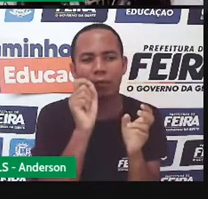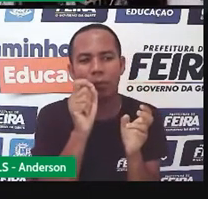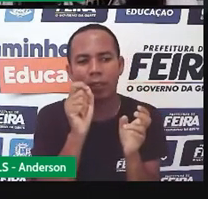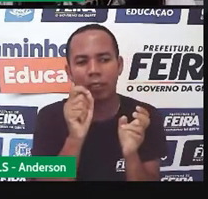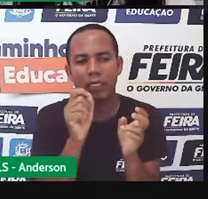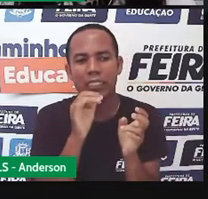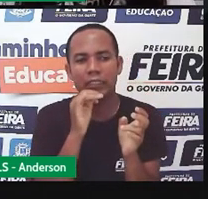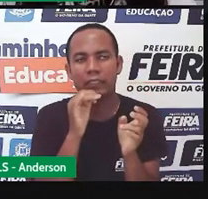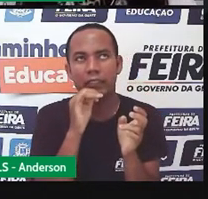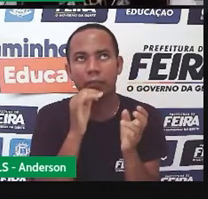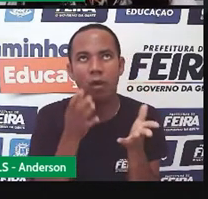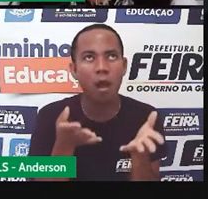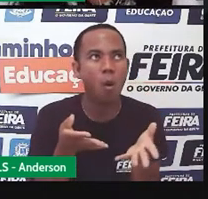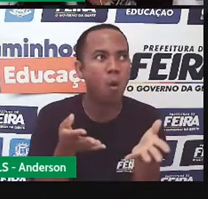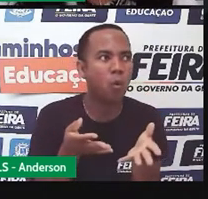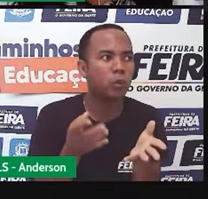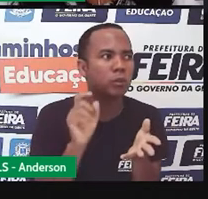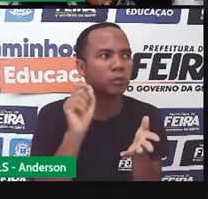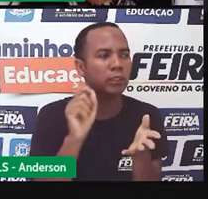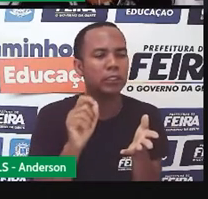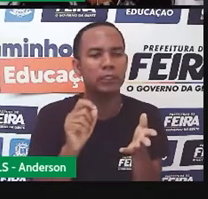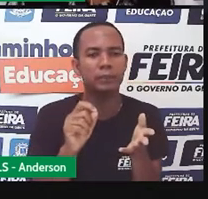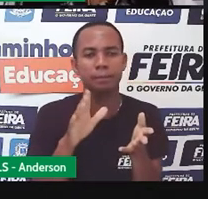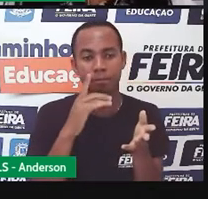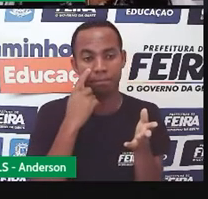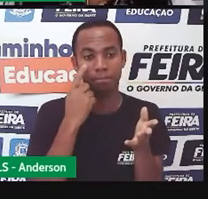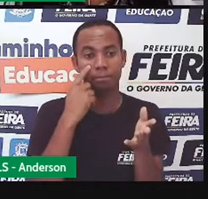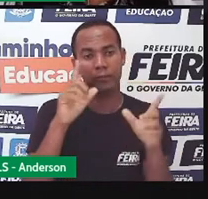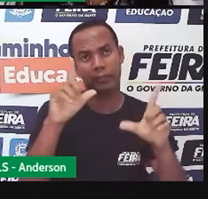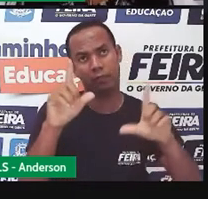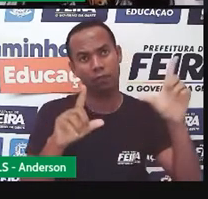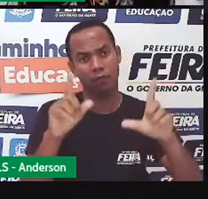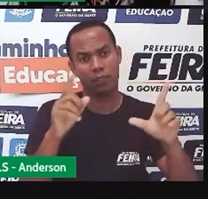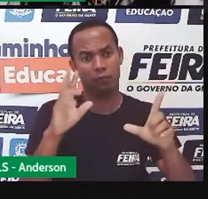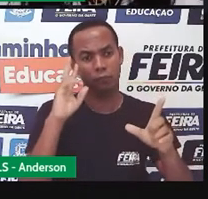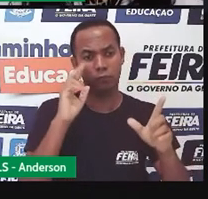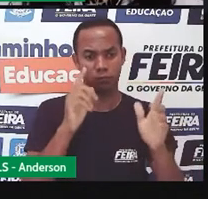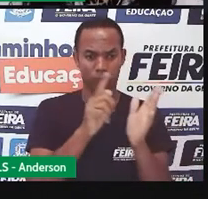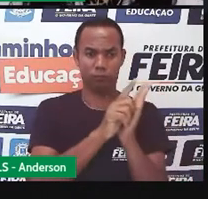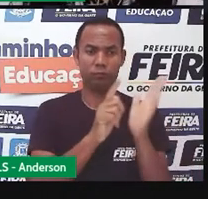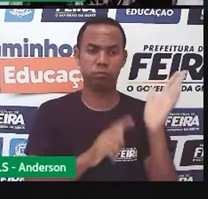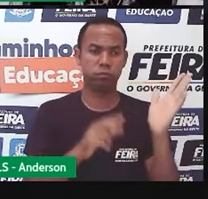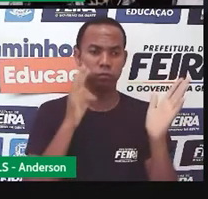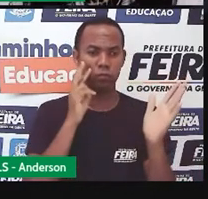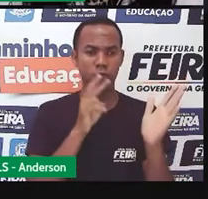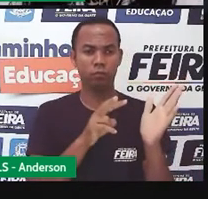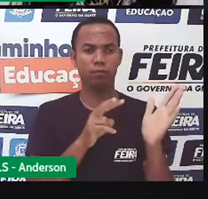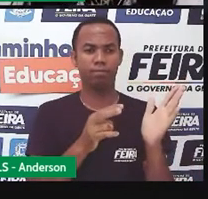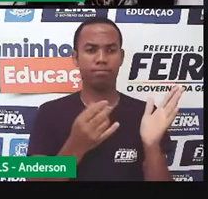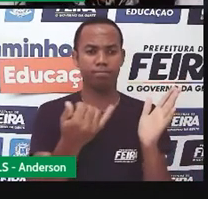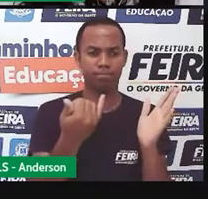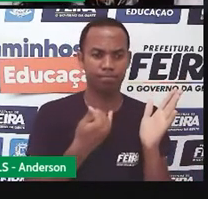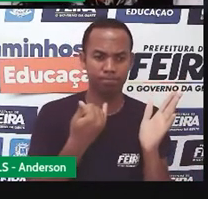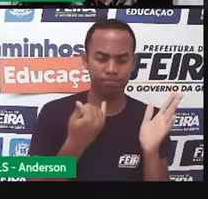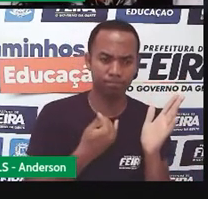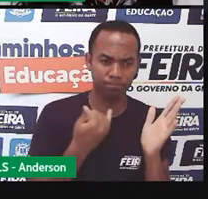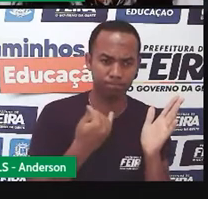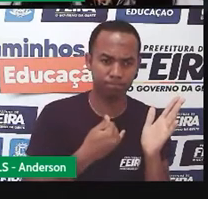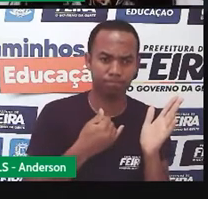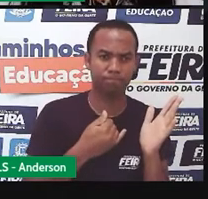no momento, como nos jornais. Os jornais passam para nós notícias